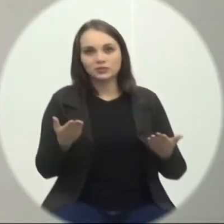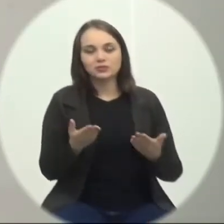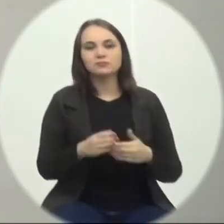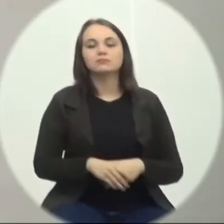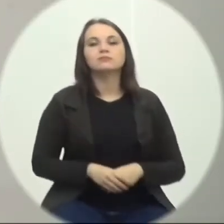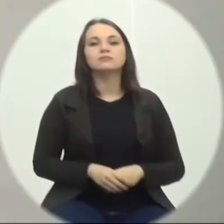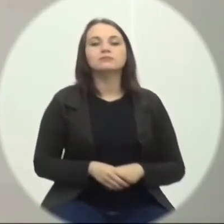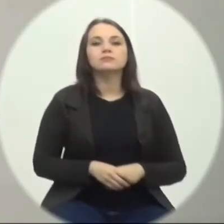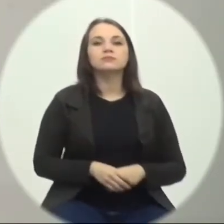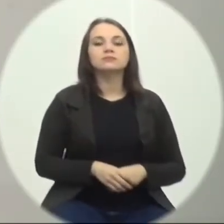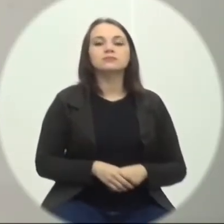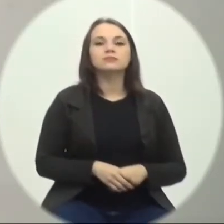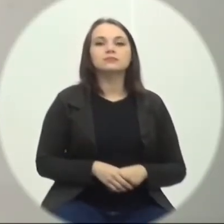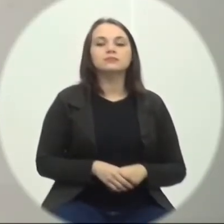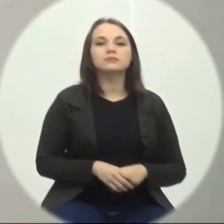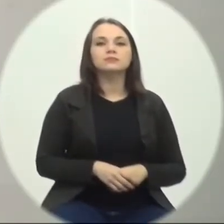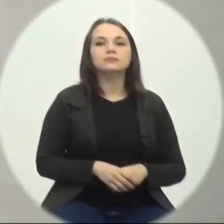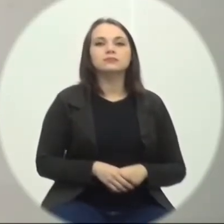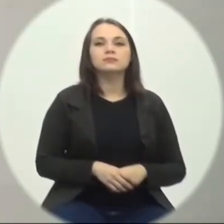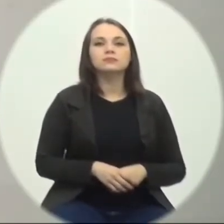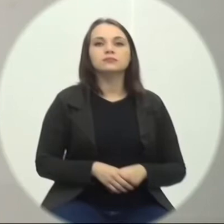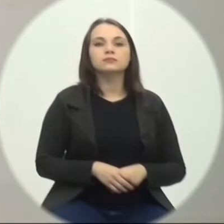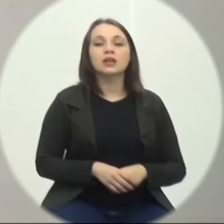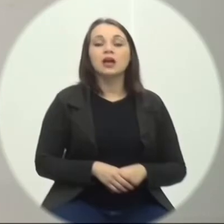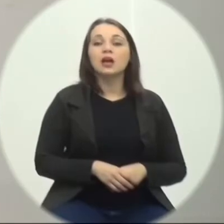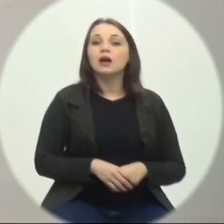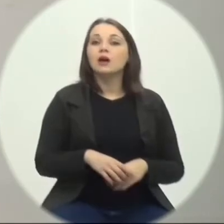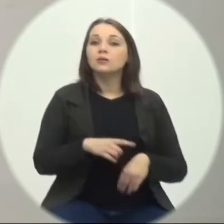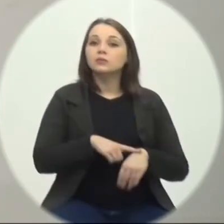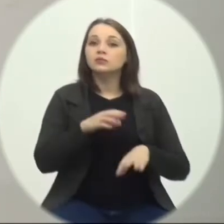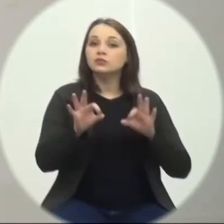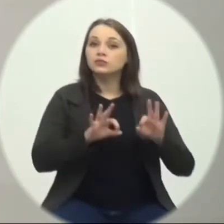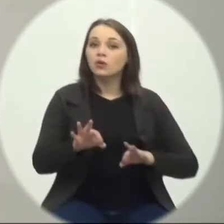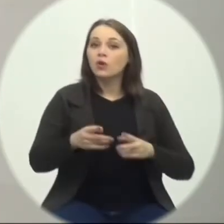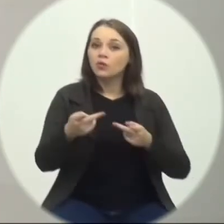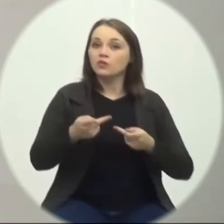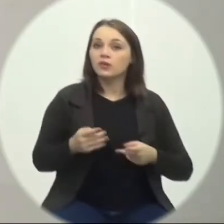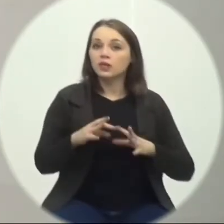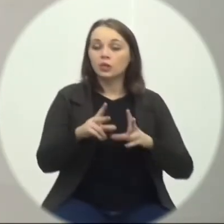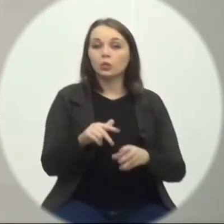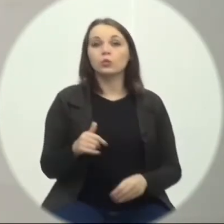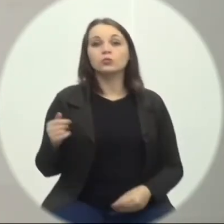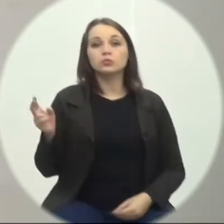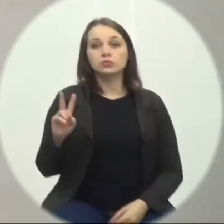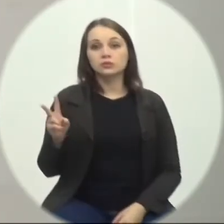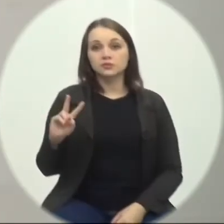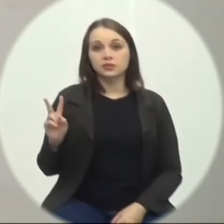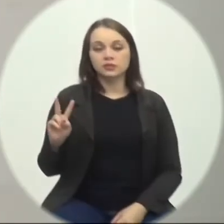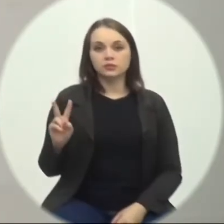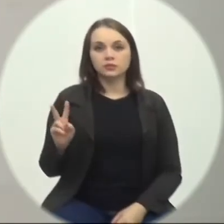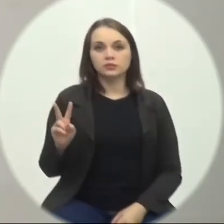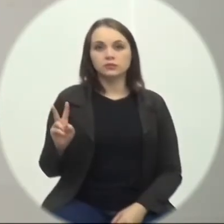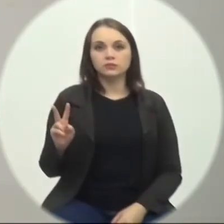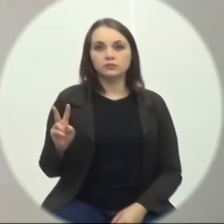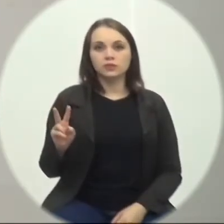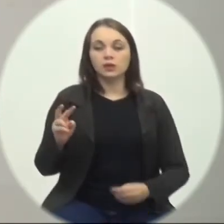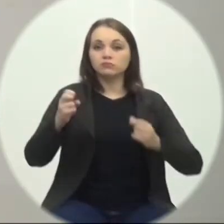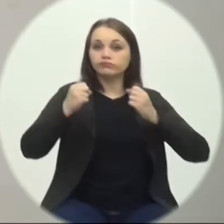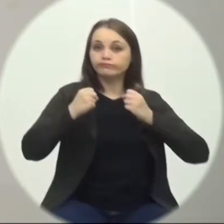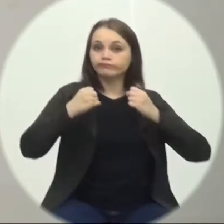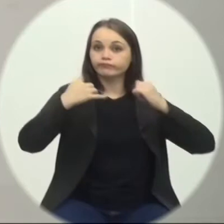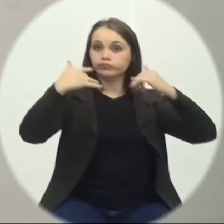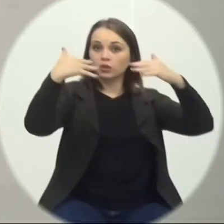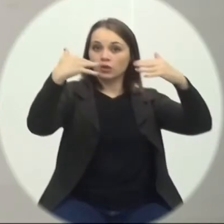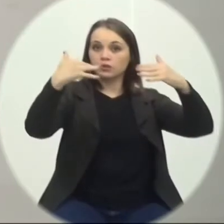Senhor presidente Minha questão de ordem É para fazer um convite Para todos os vereadores E vereadoras Da audiência pública